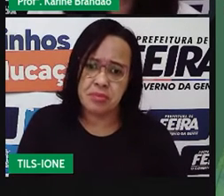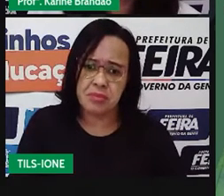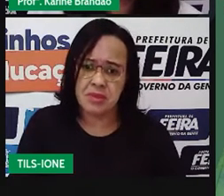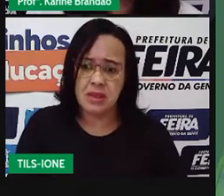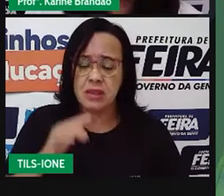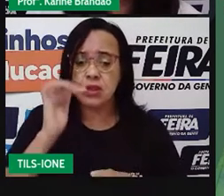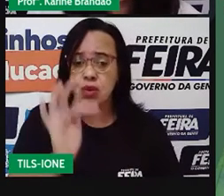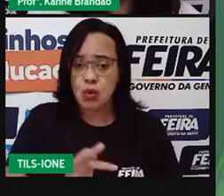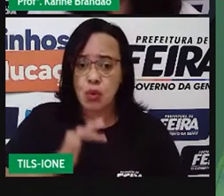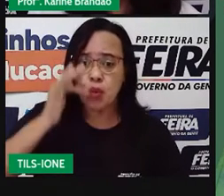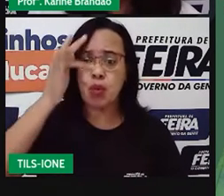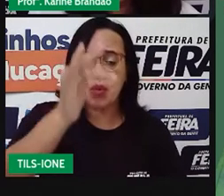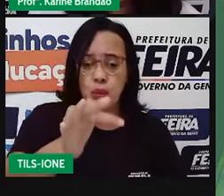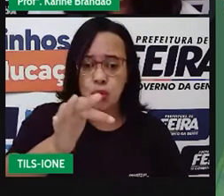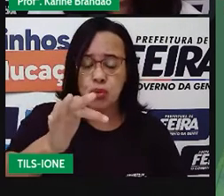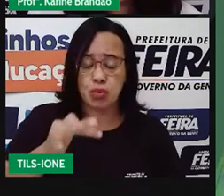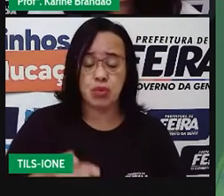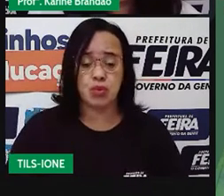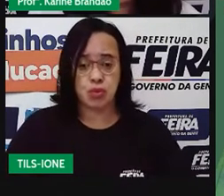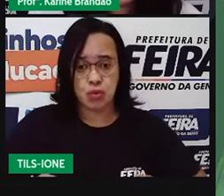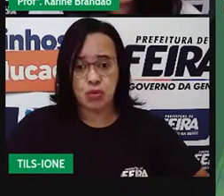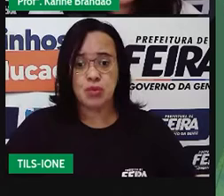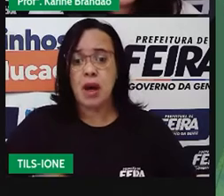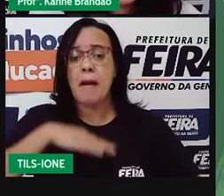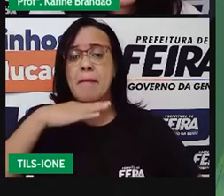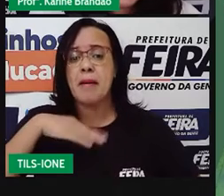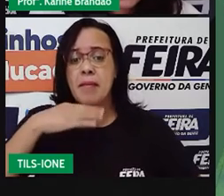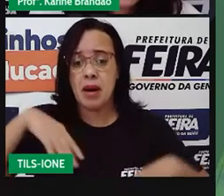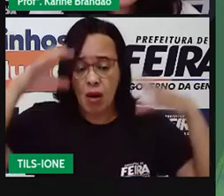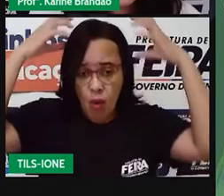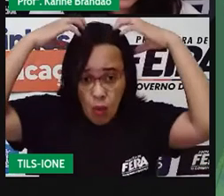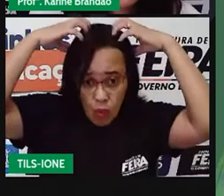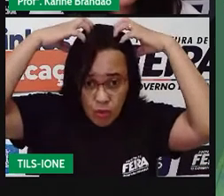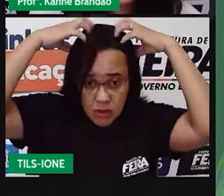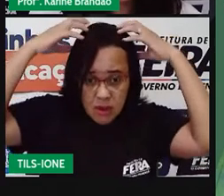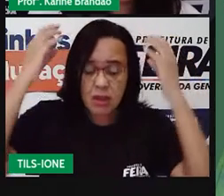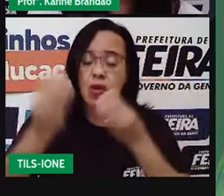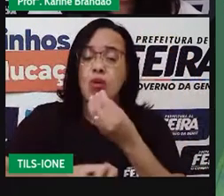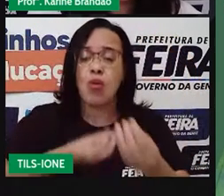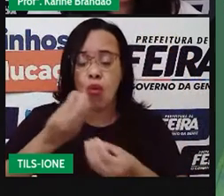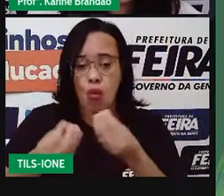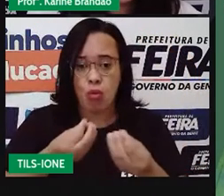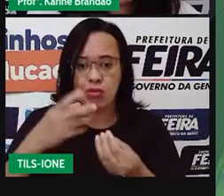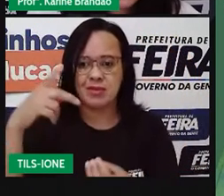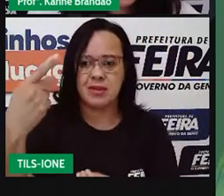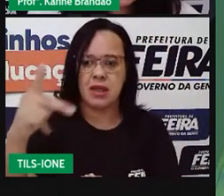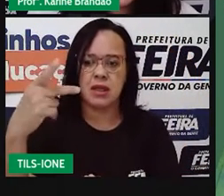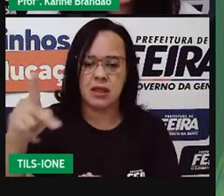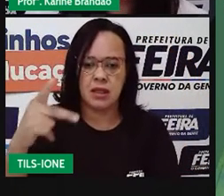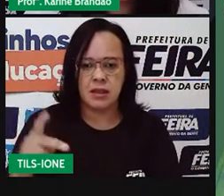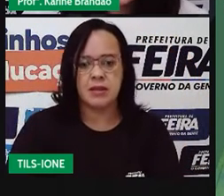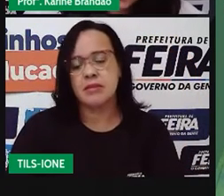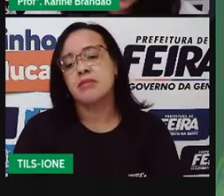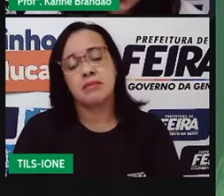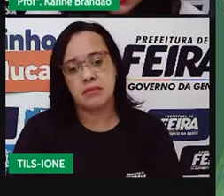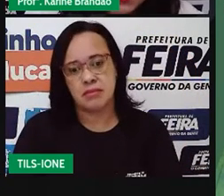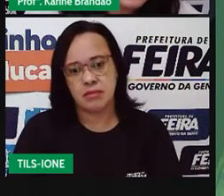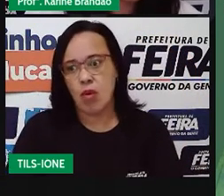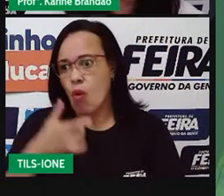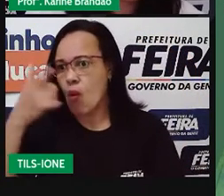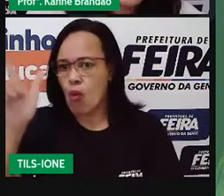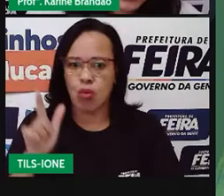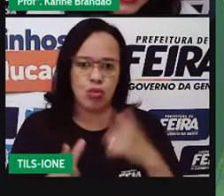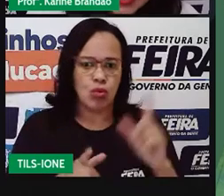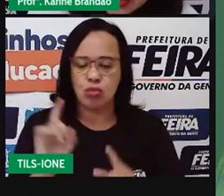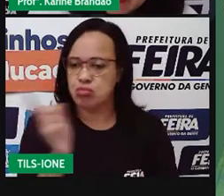futuros dessa ursa, eles provavelmente serão o quê? Serão dele, desse macho. E não de outros